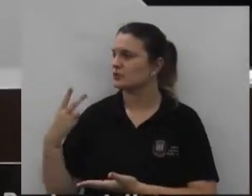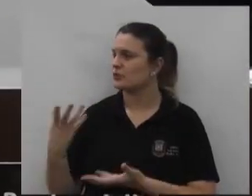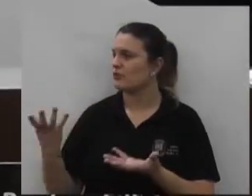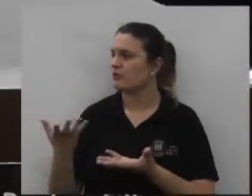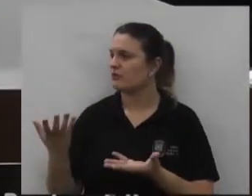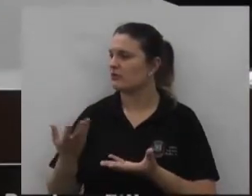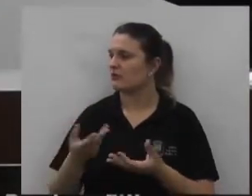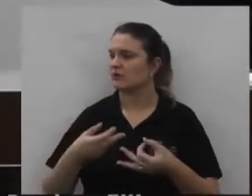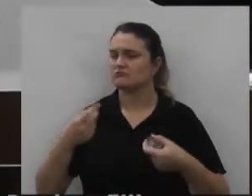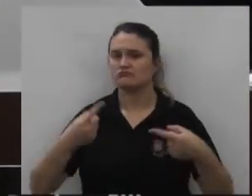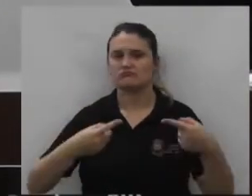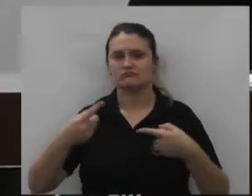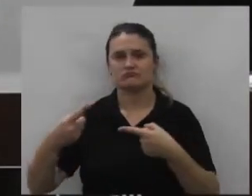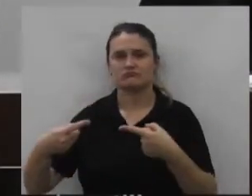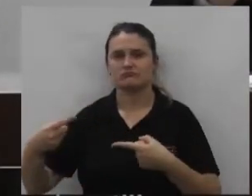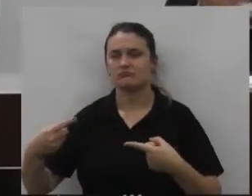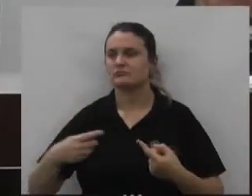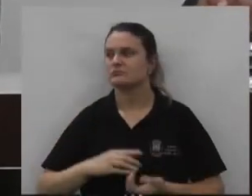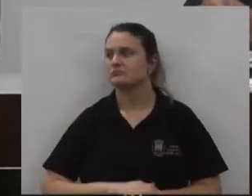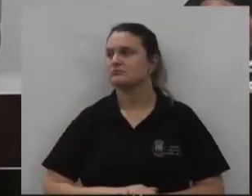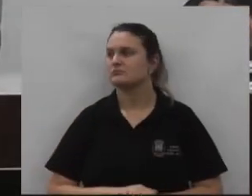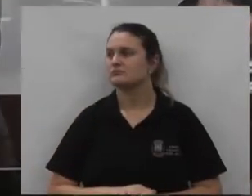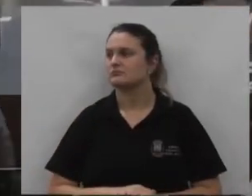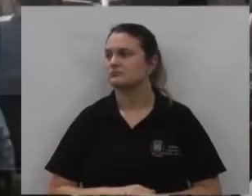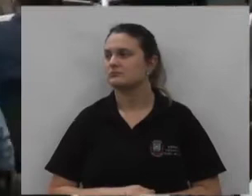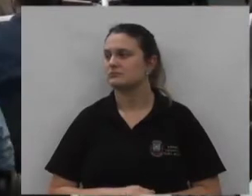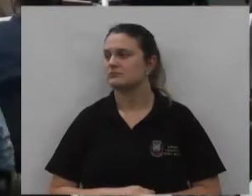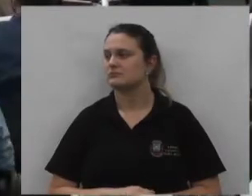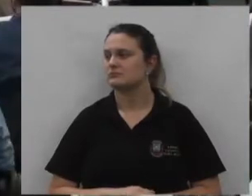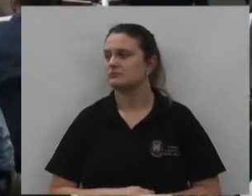aos nobres vereadores que dela desejarem fazer o uso